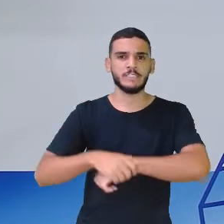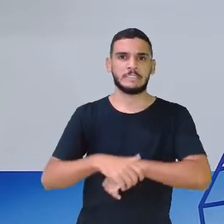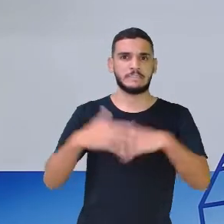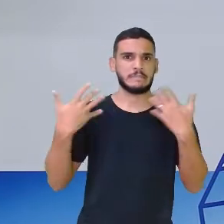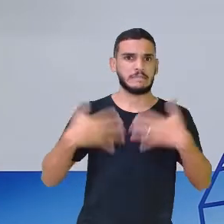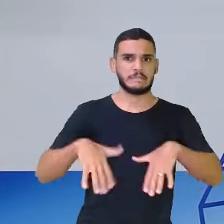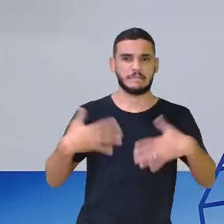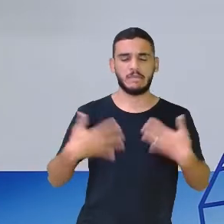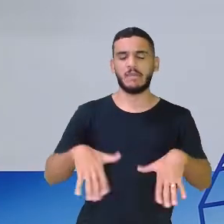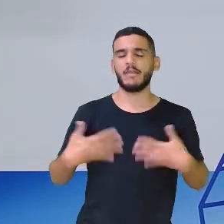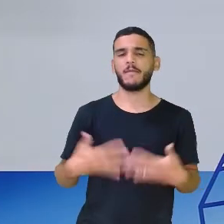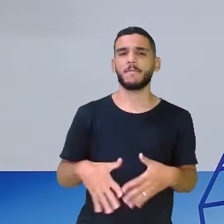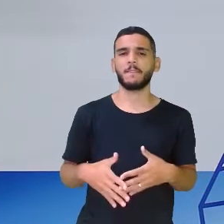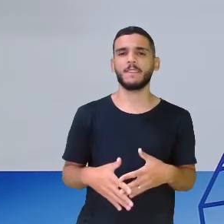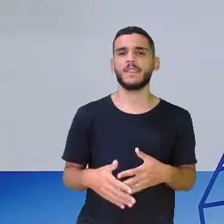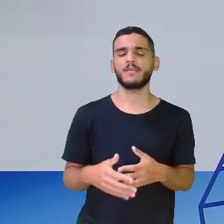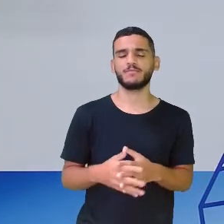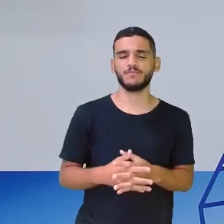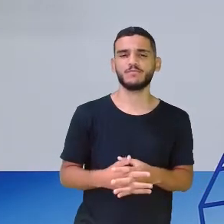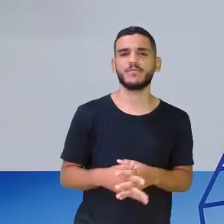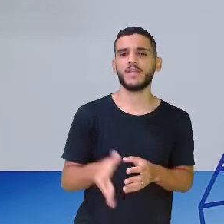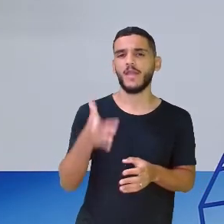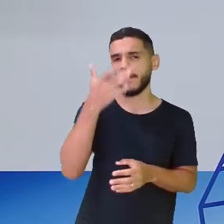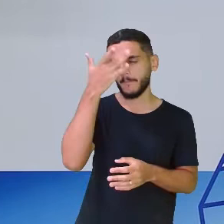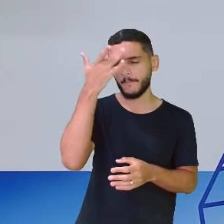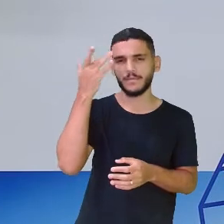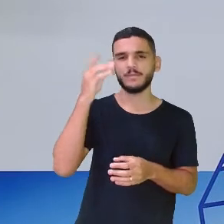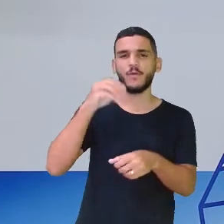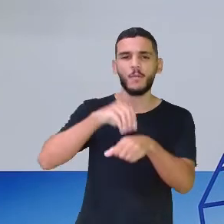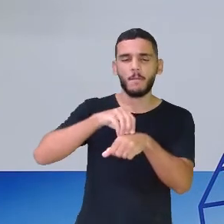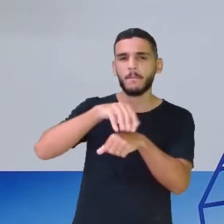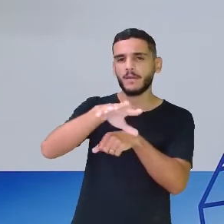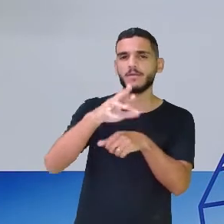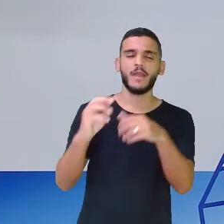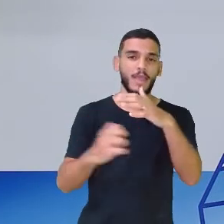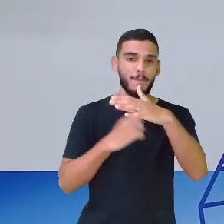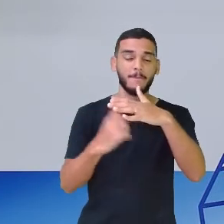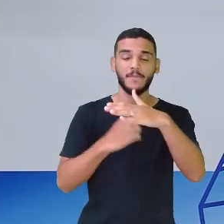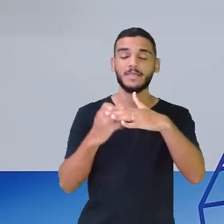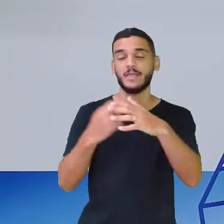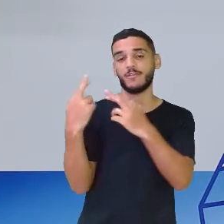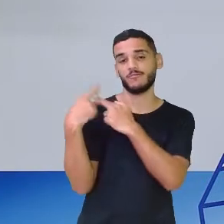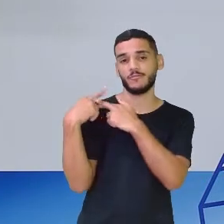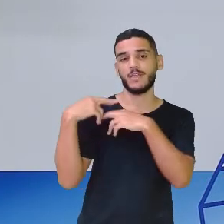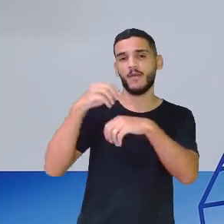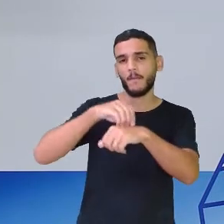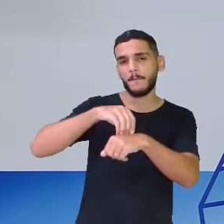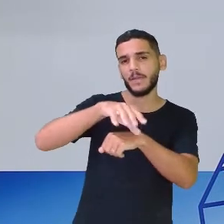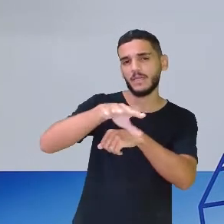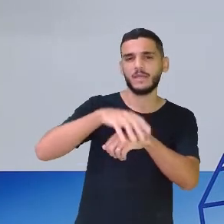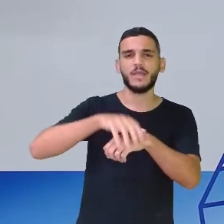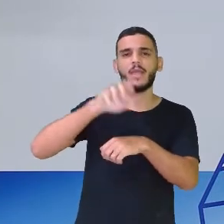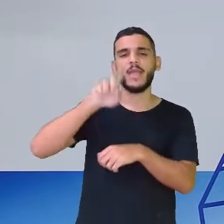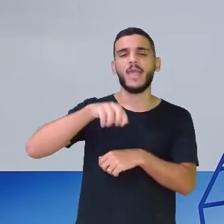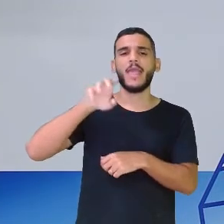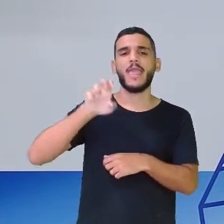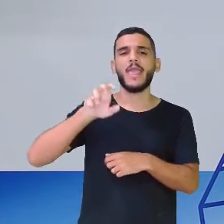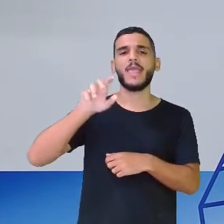E a editora é Brink Book. Legal, essa editora tem muito livro bacana.